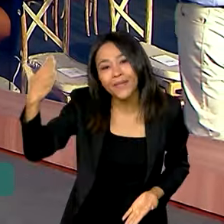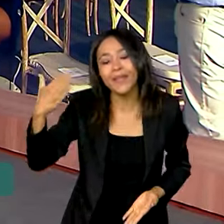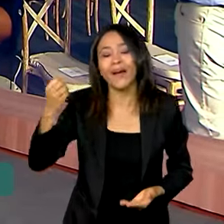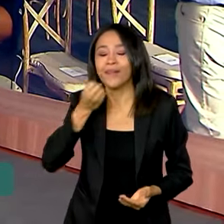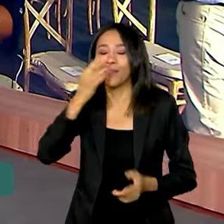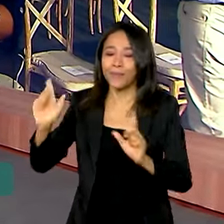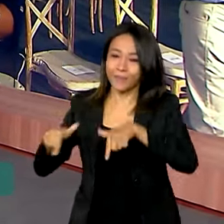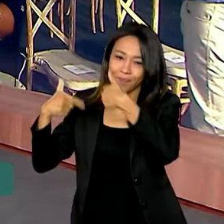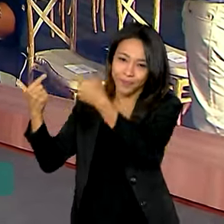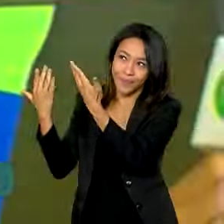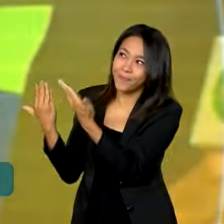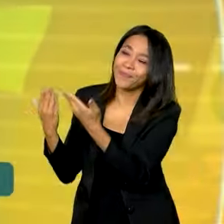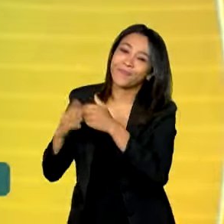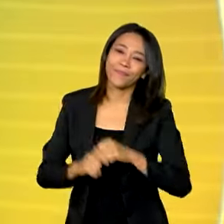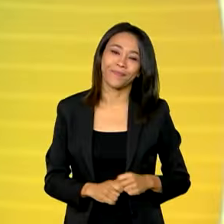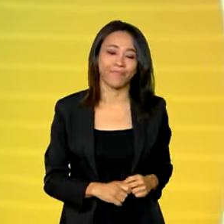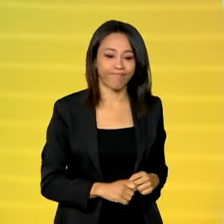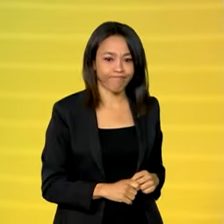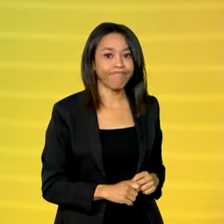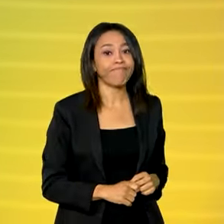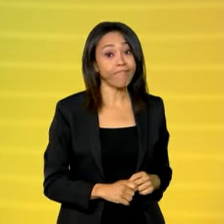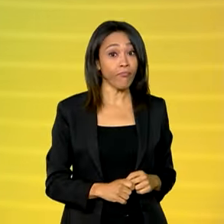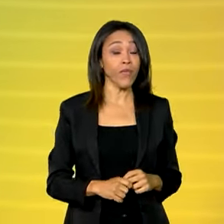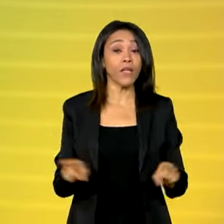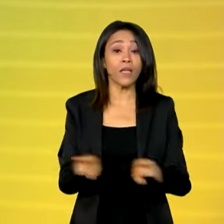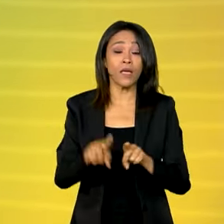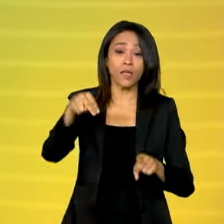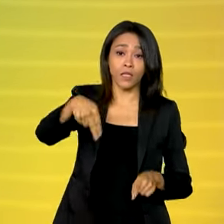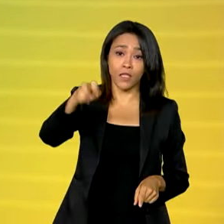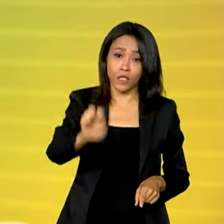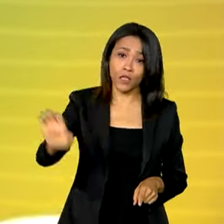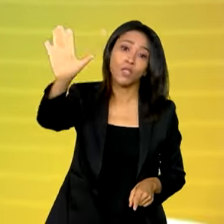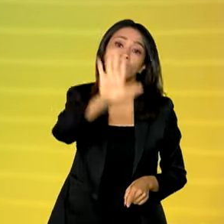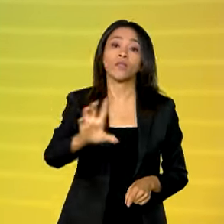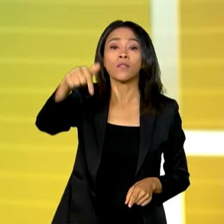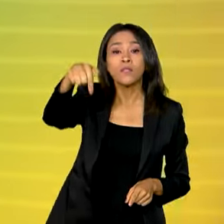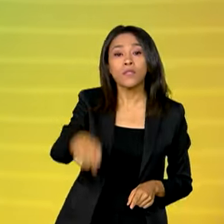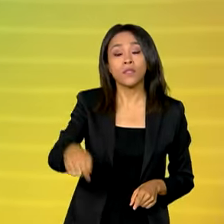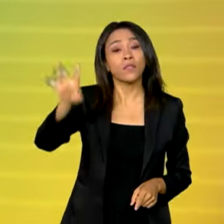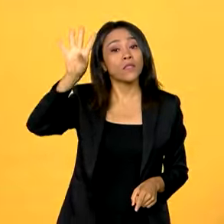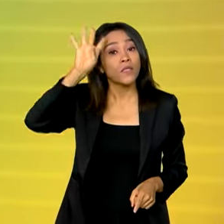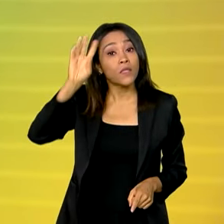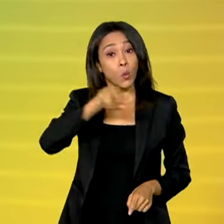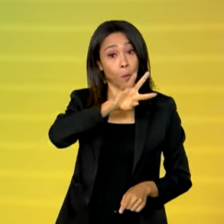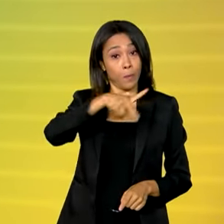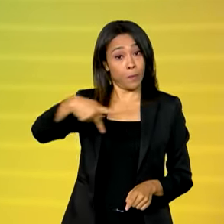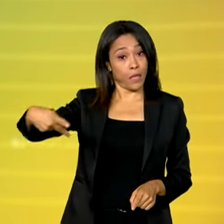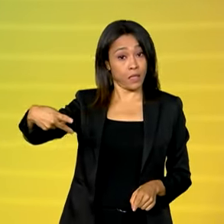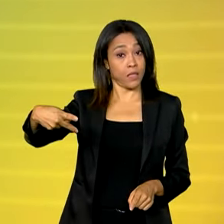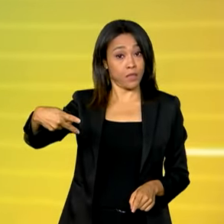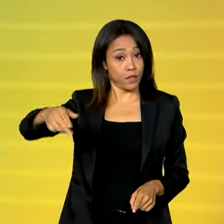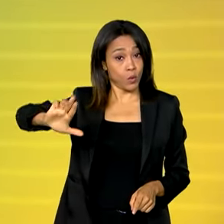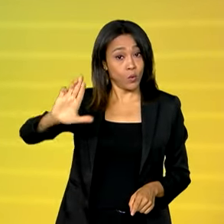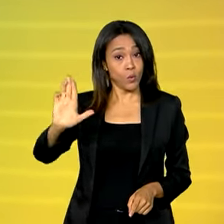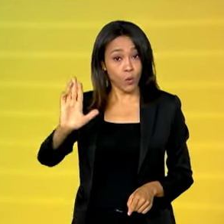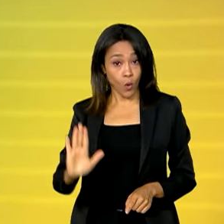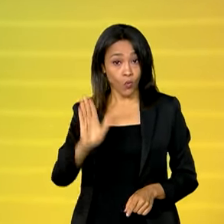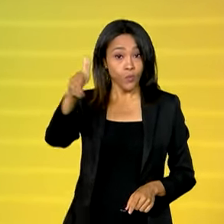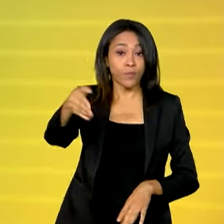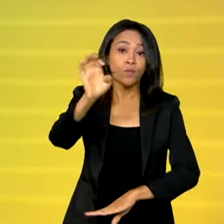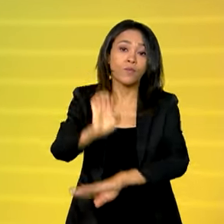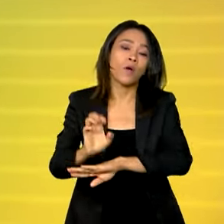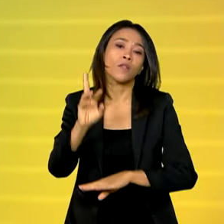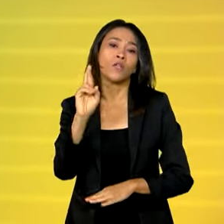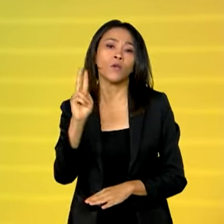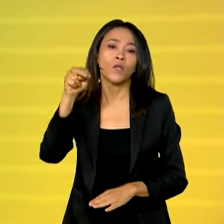trabalho para você aí. E ainda no Nordeste, nessa quarta-feira, o presidente Lula esteve no Rio Grande do Norte. Acompanhado de